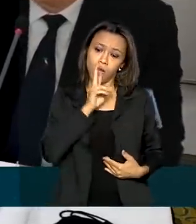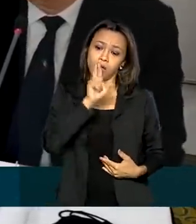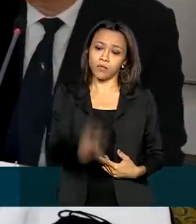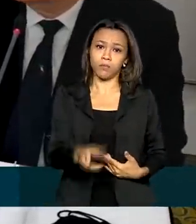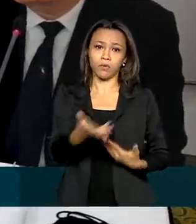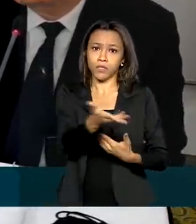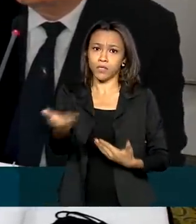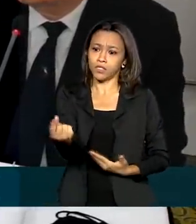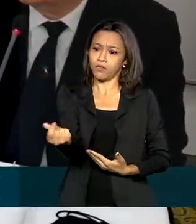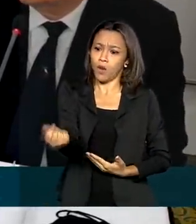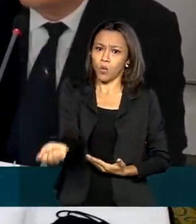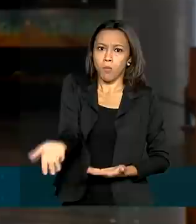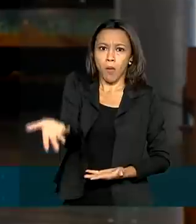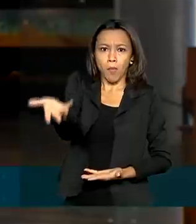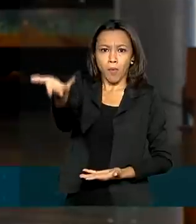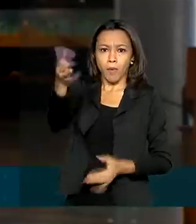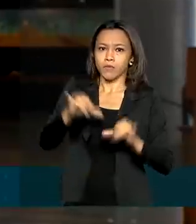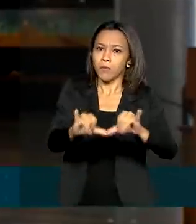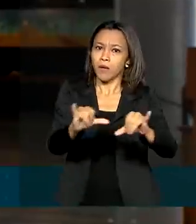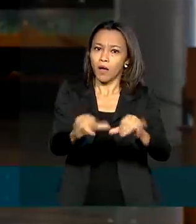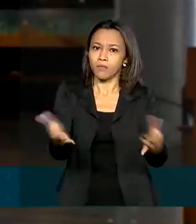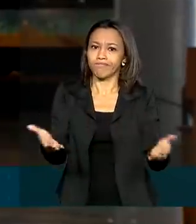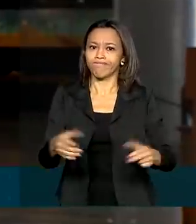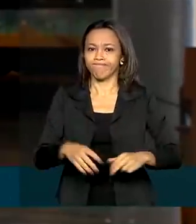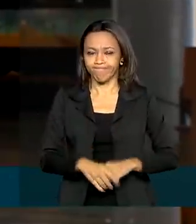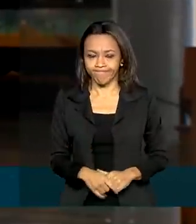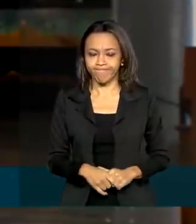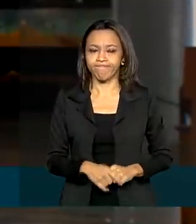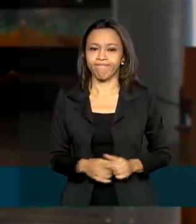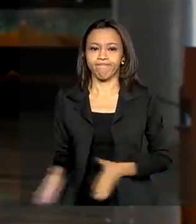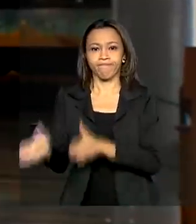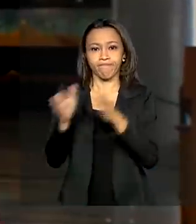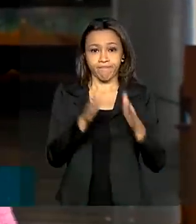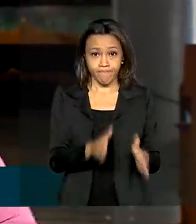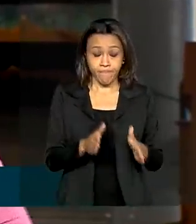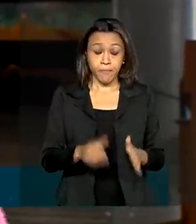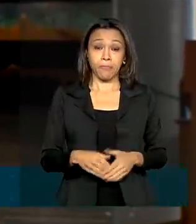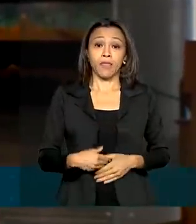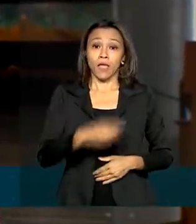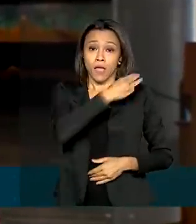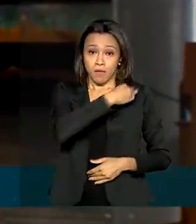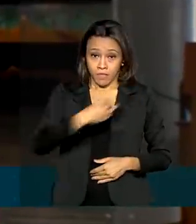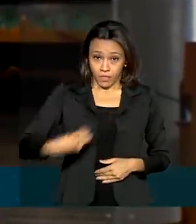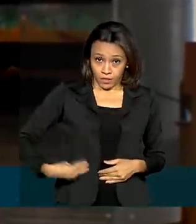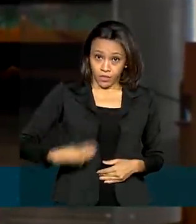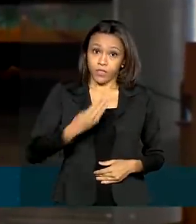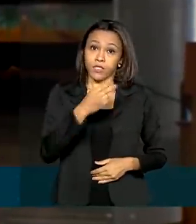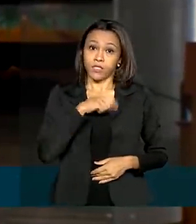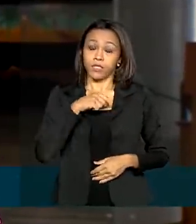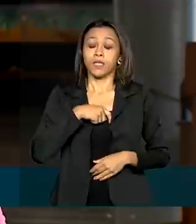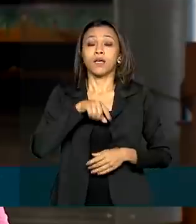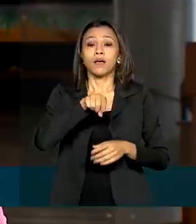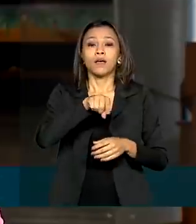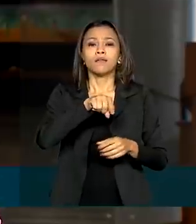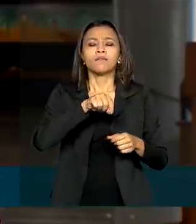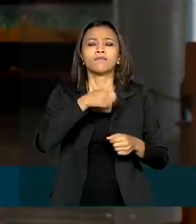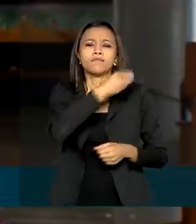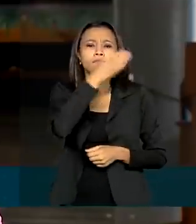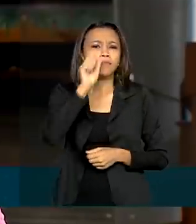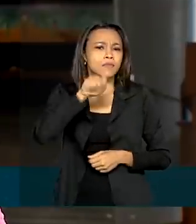que dispararam no supermercado. Olha, a ministra da Agricultura, Tereza Cristina, afirmou que não haverá